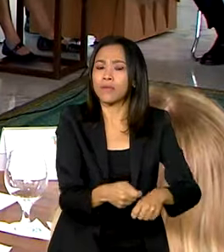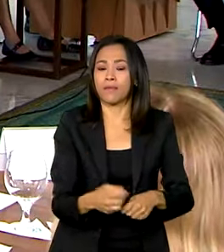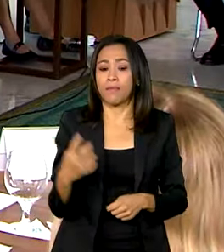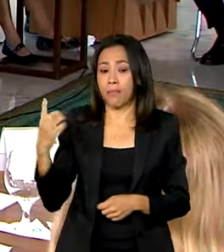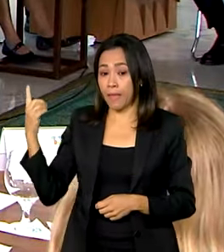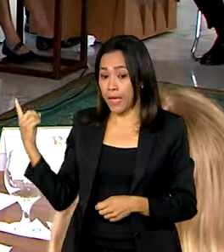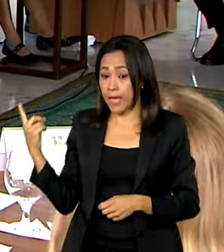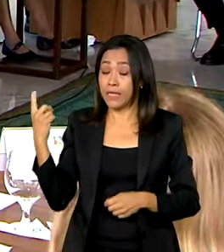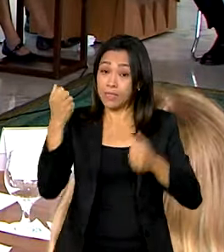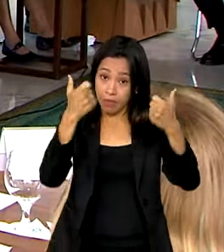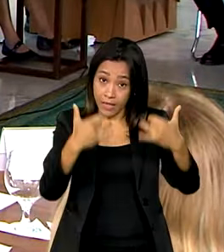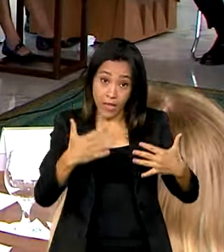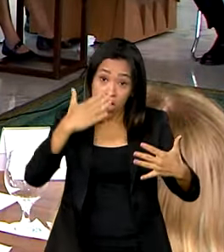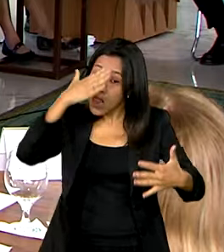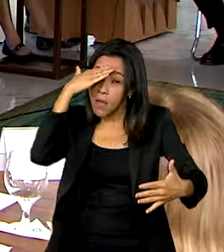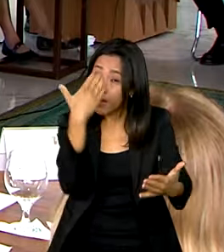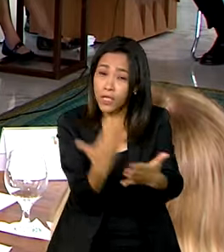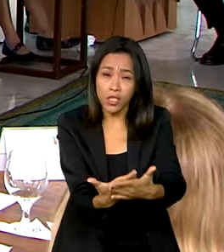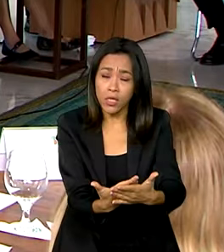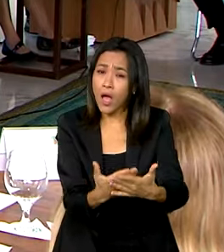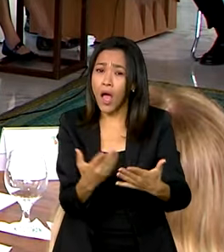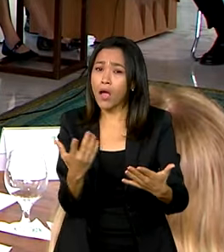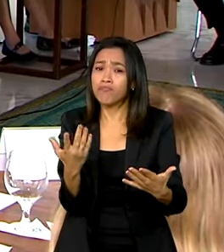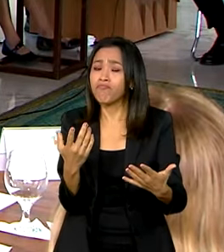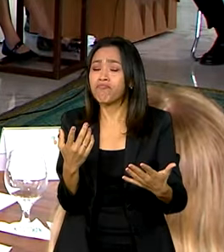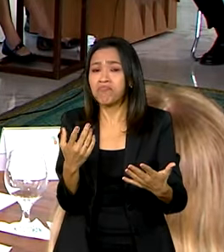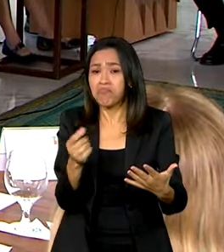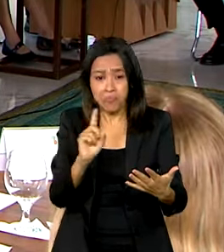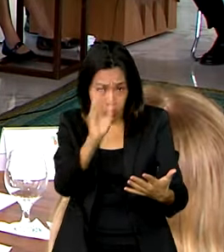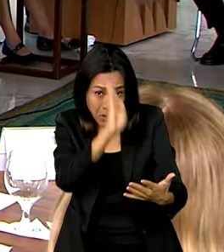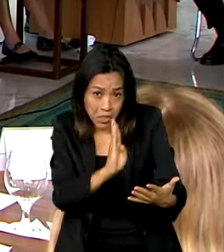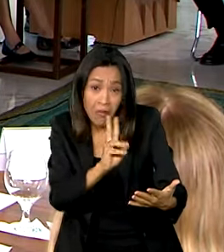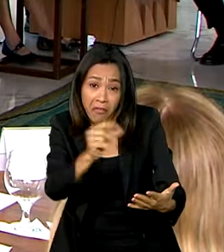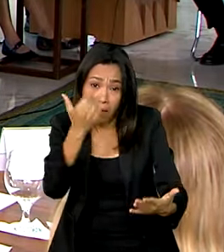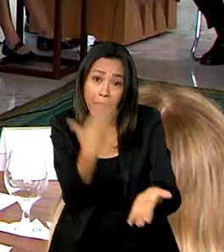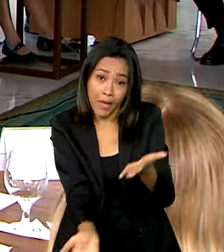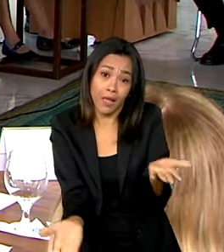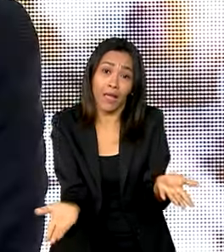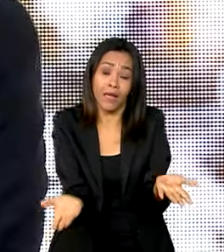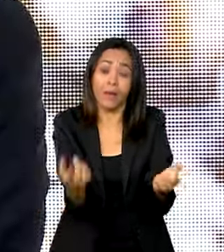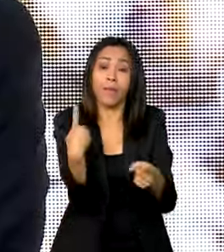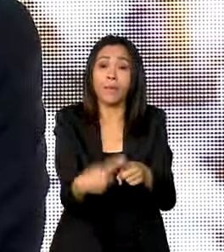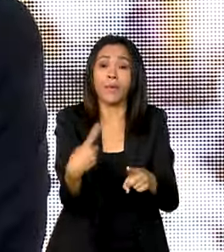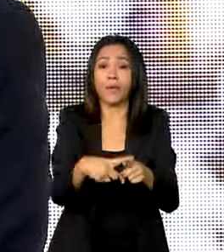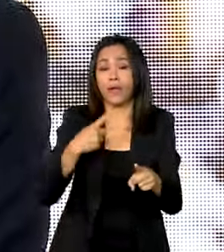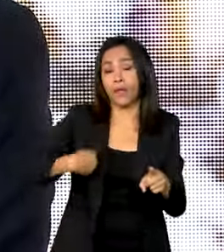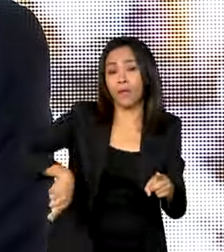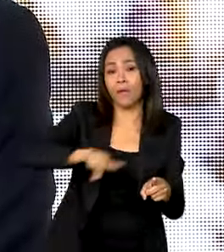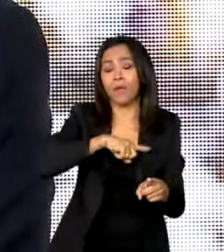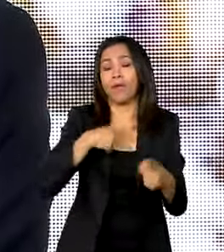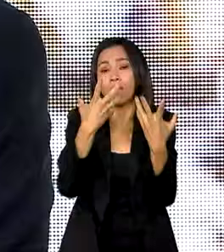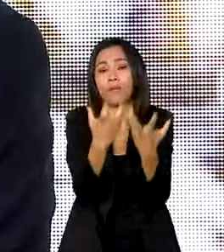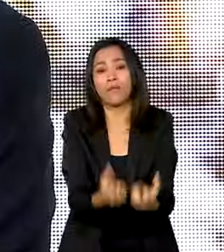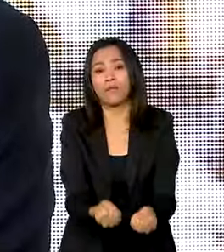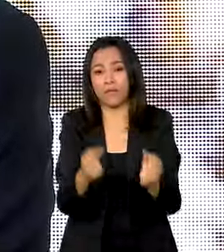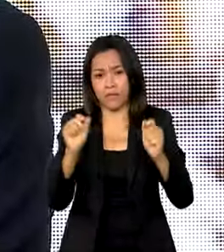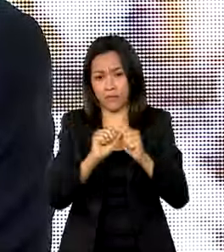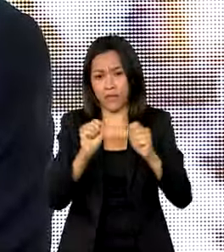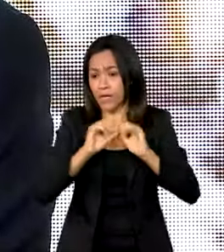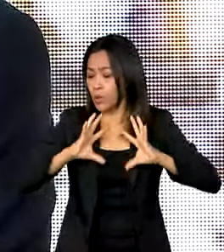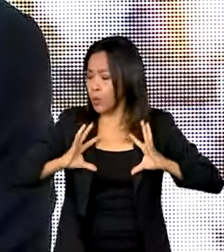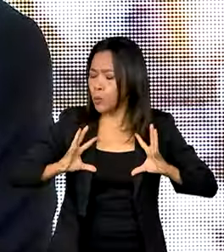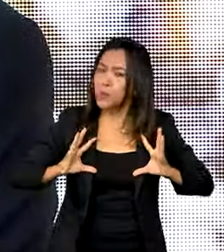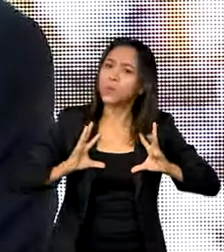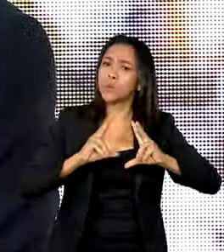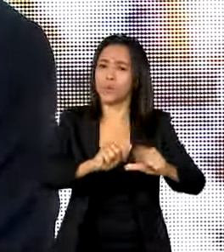acreditar no Brasil, quem não apostar no Brasil, vai perder. Vai perder porque nós faremos tudo. E